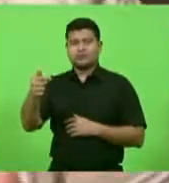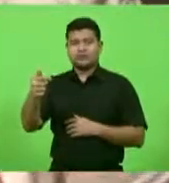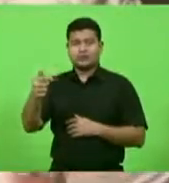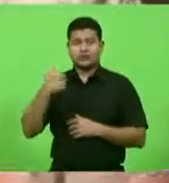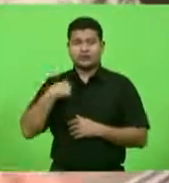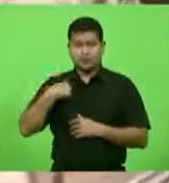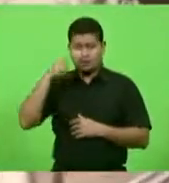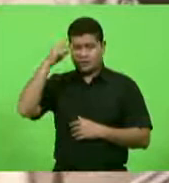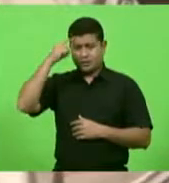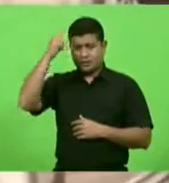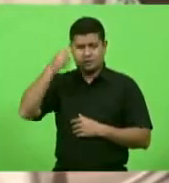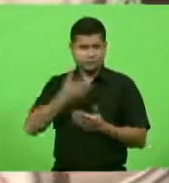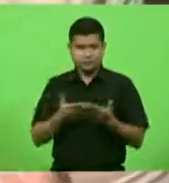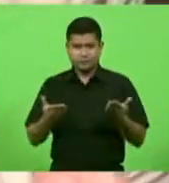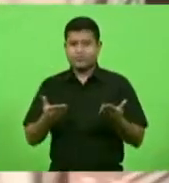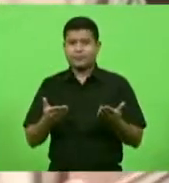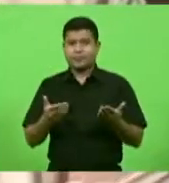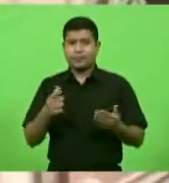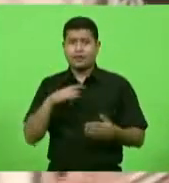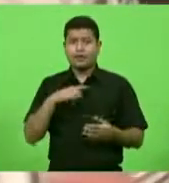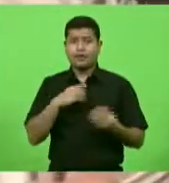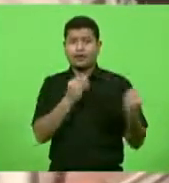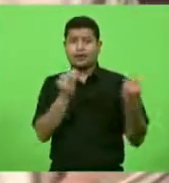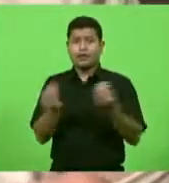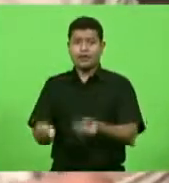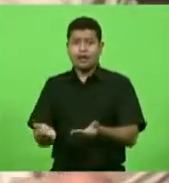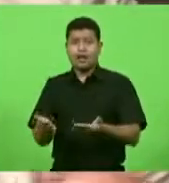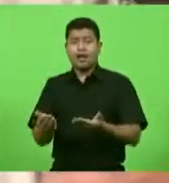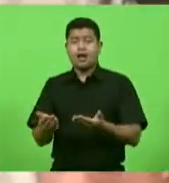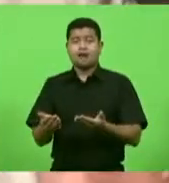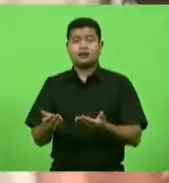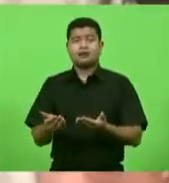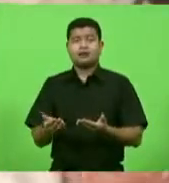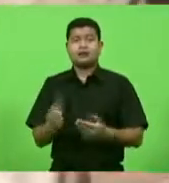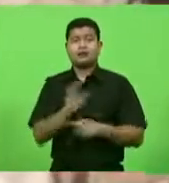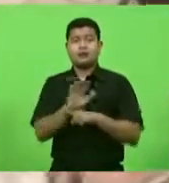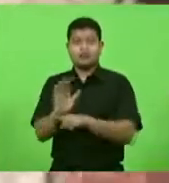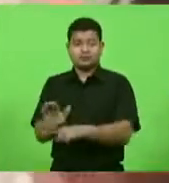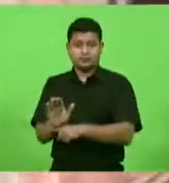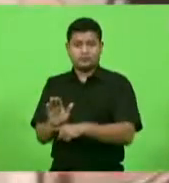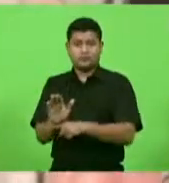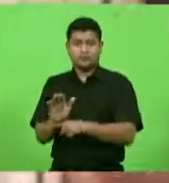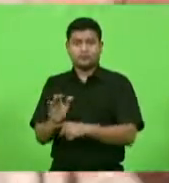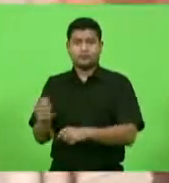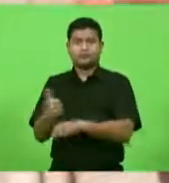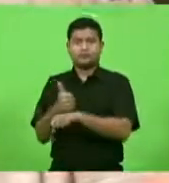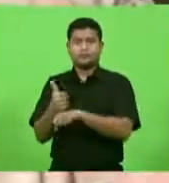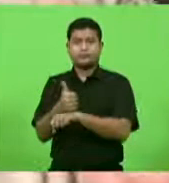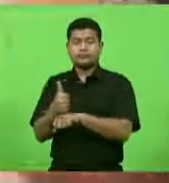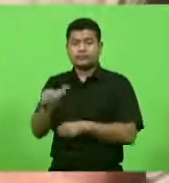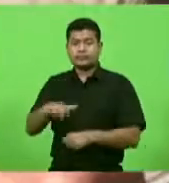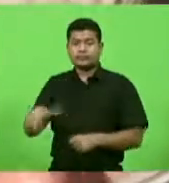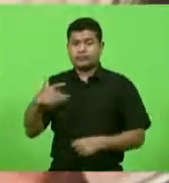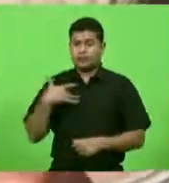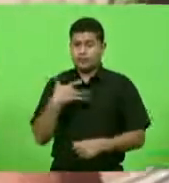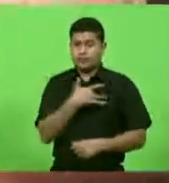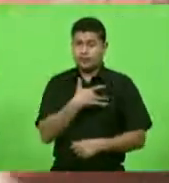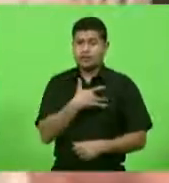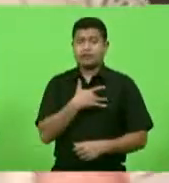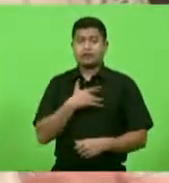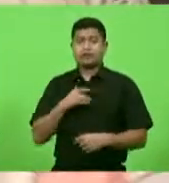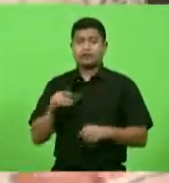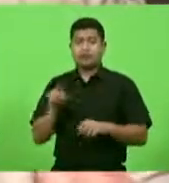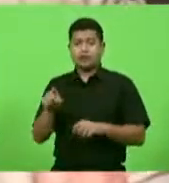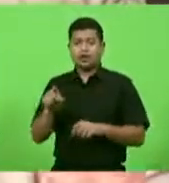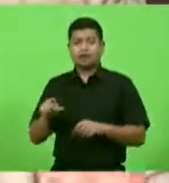que na verdade oferece um benefício ao profissional da saúde que está na linha de